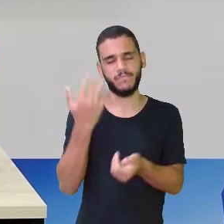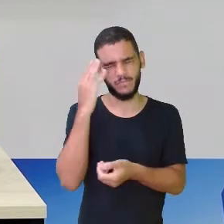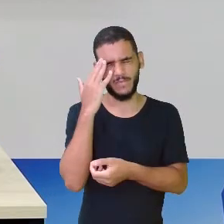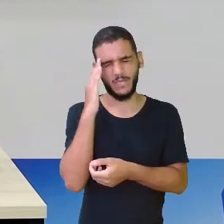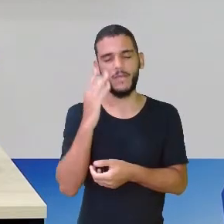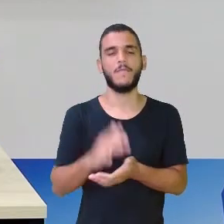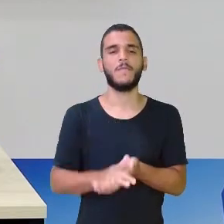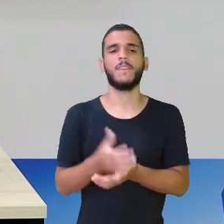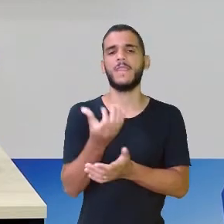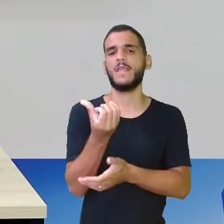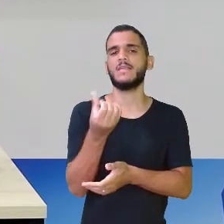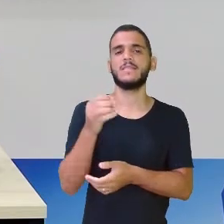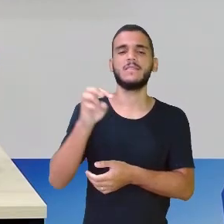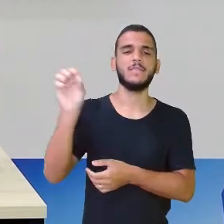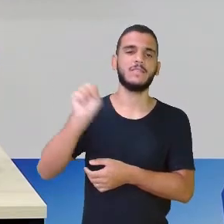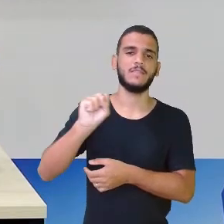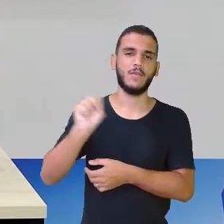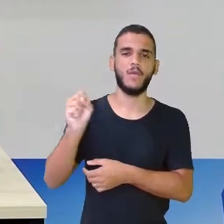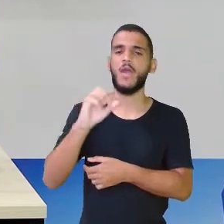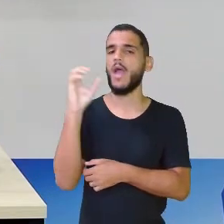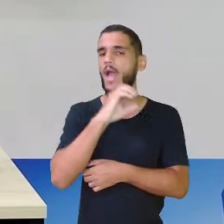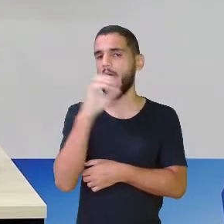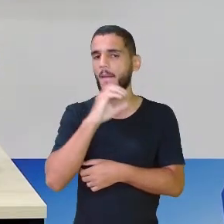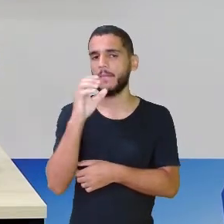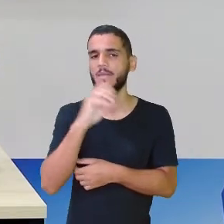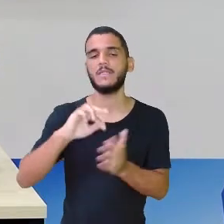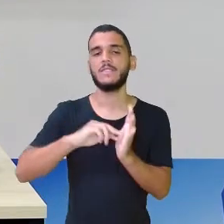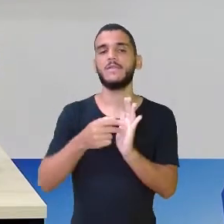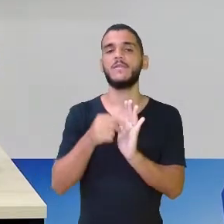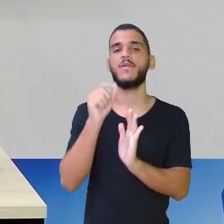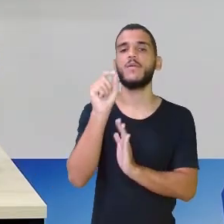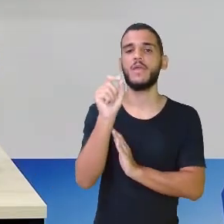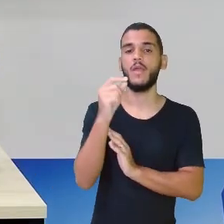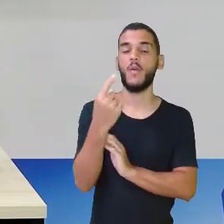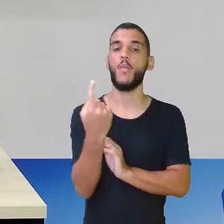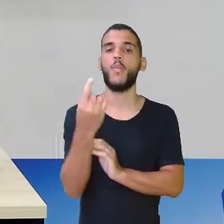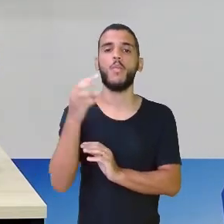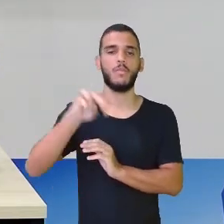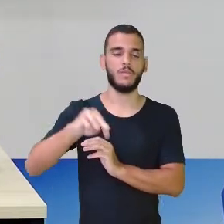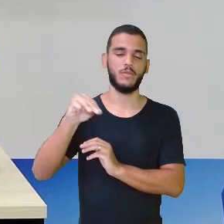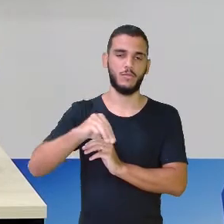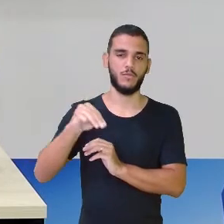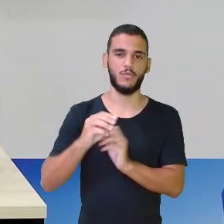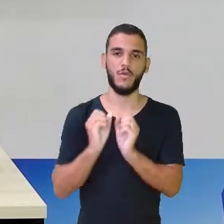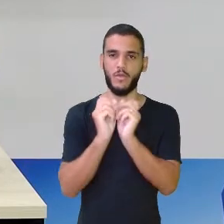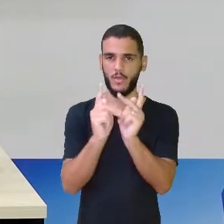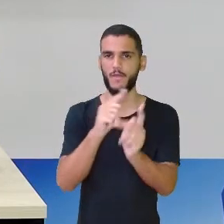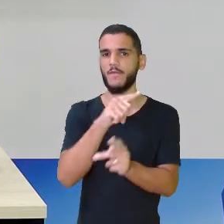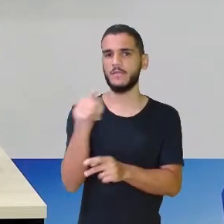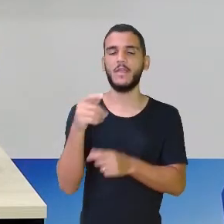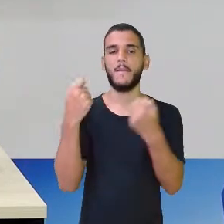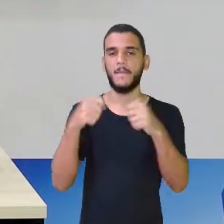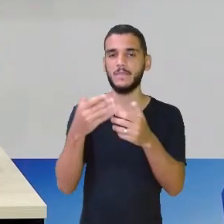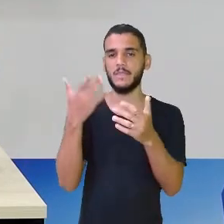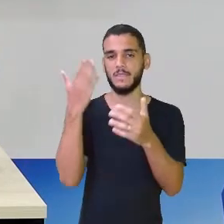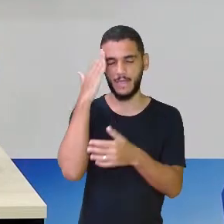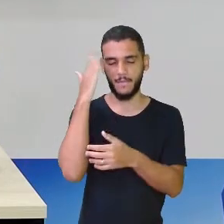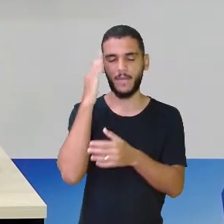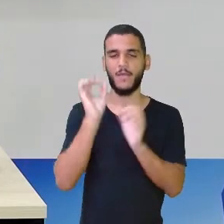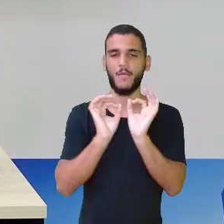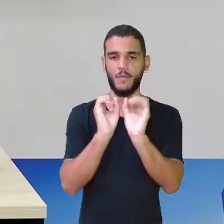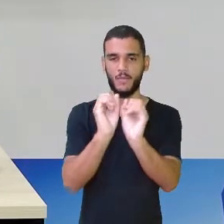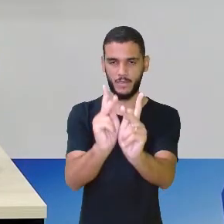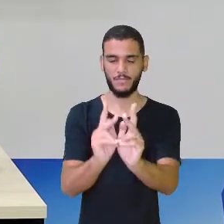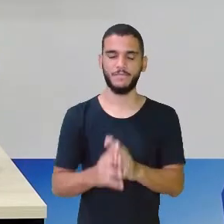60 segundos, mais rapidinho, só significa 1 minuto. Vocês têm que se ligar aí nessas medidas de